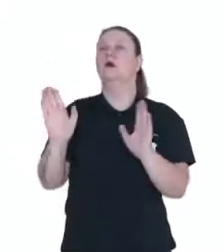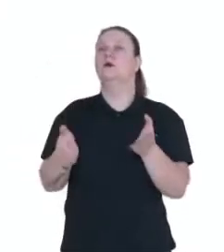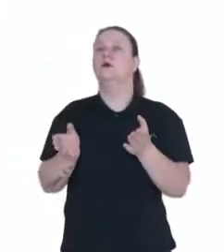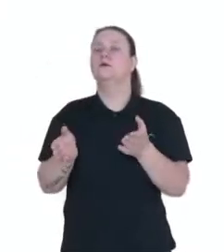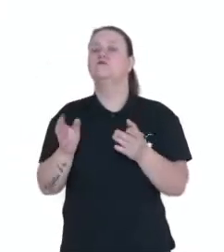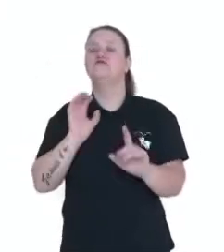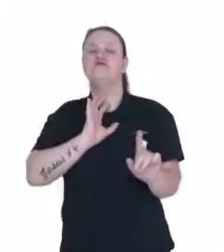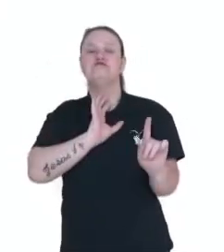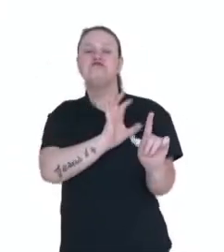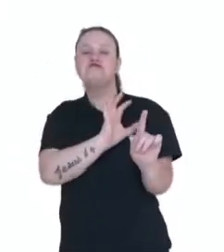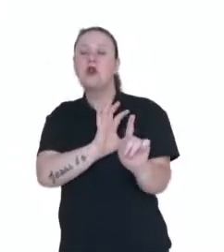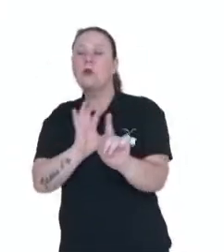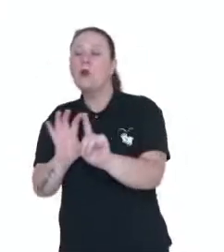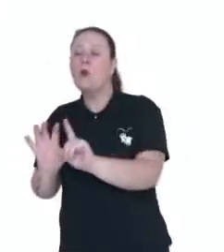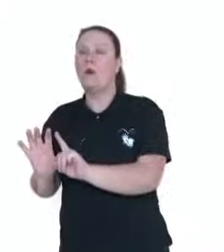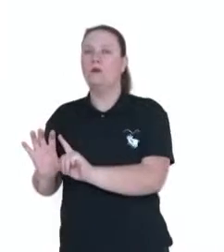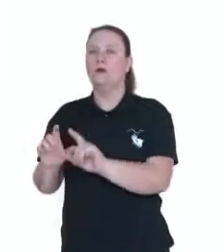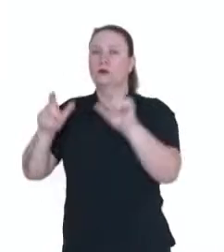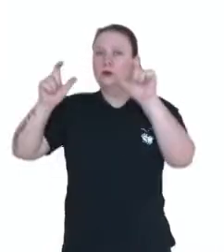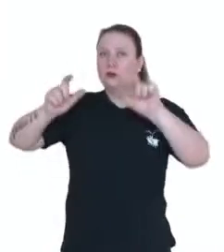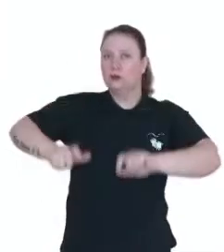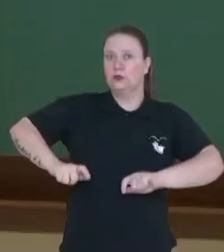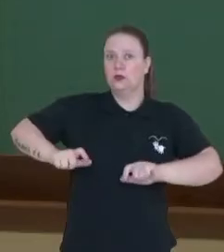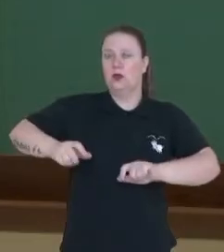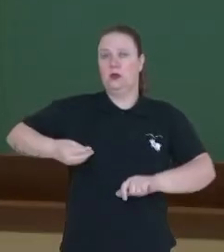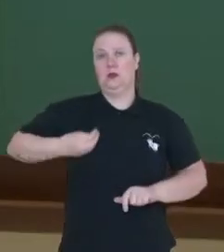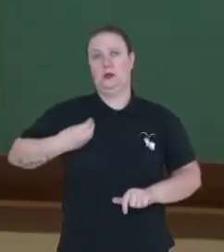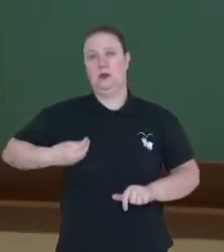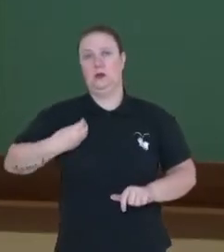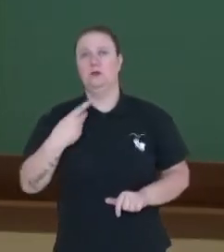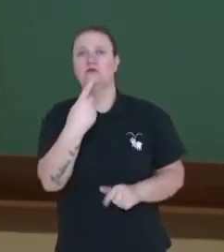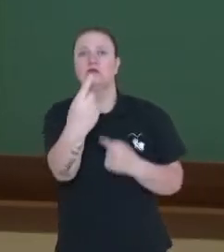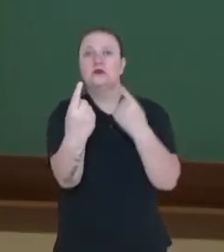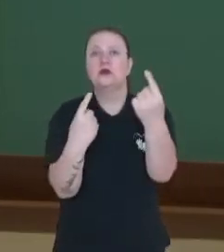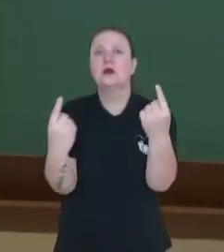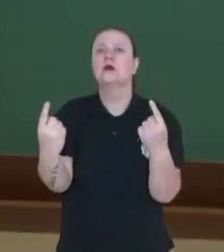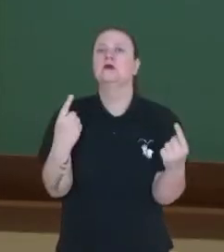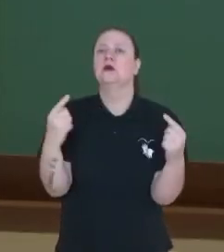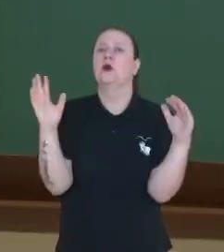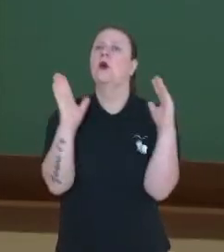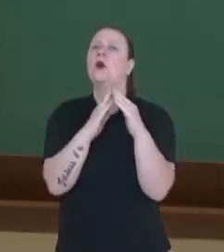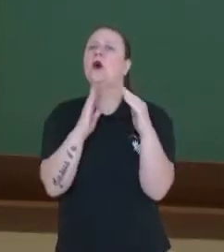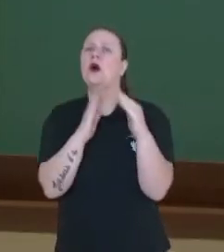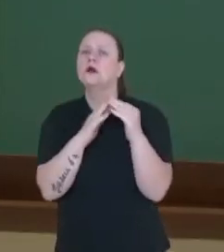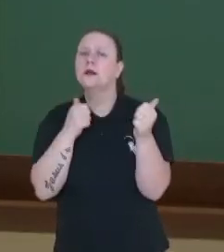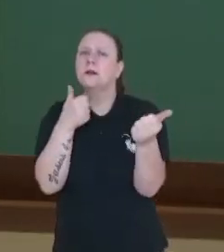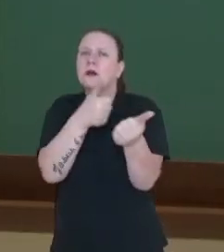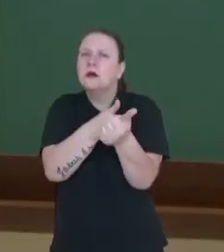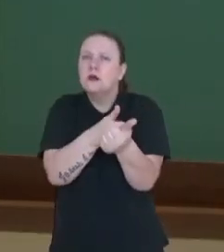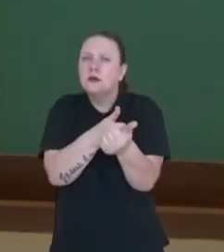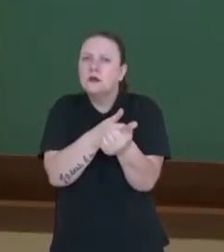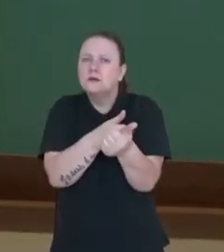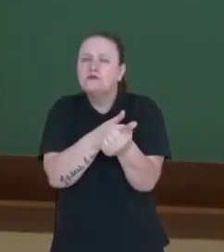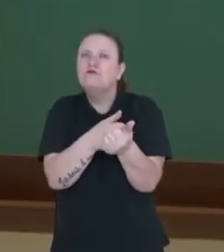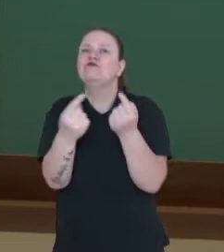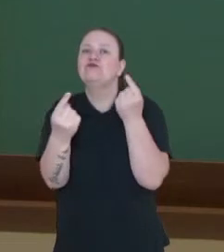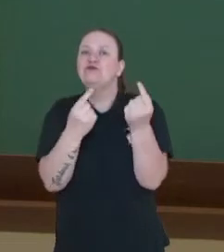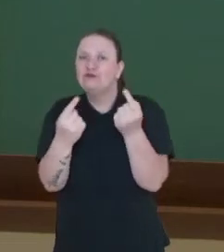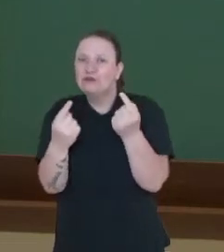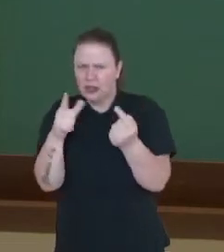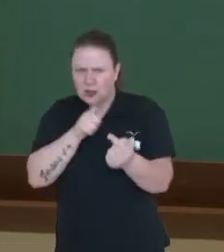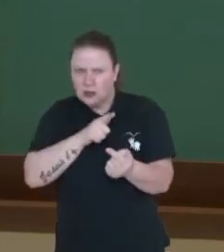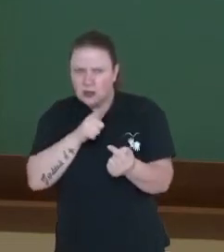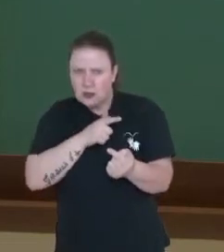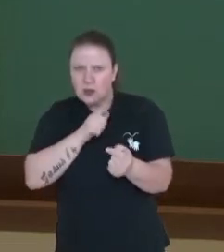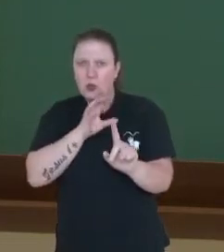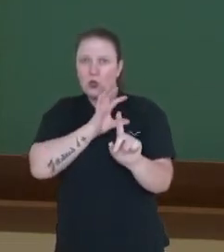influência do setor terciário no local onde vocês moram? Existe alguma característica do local onde você vive que é influenciada